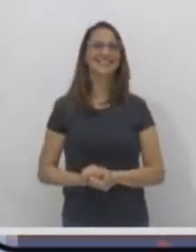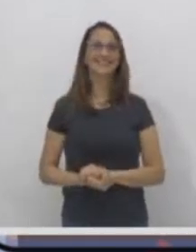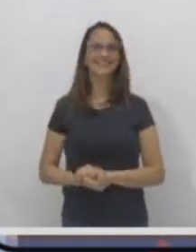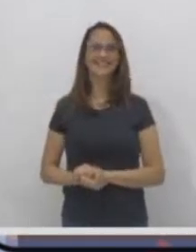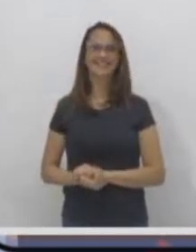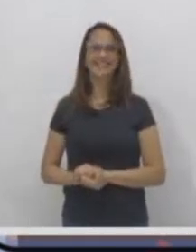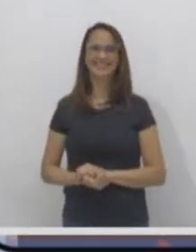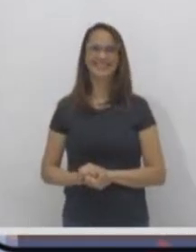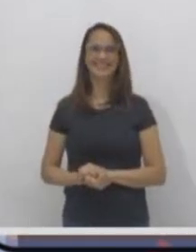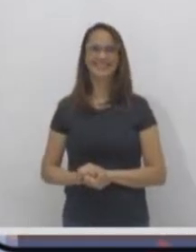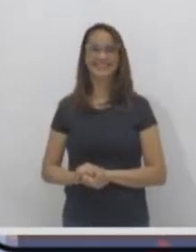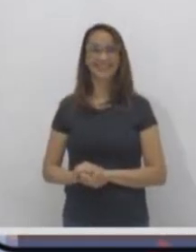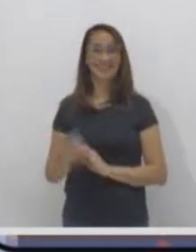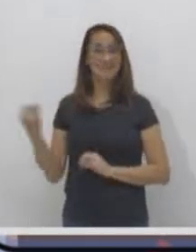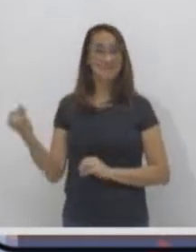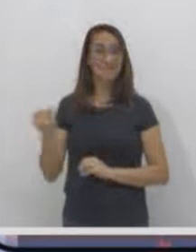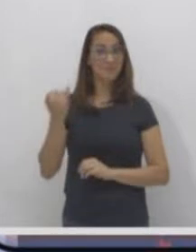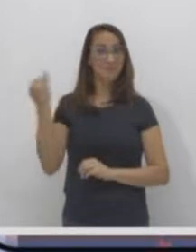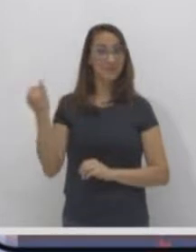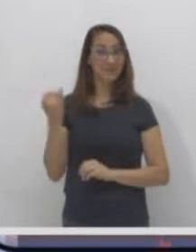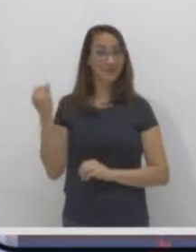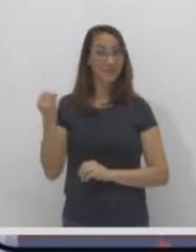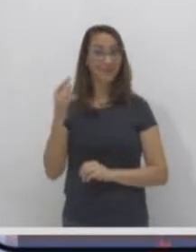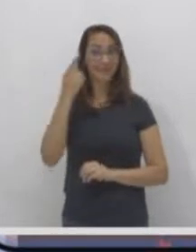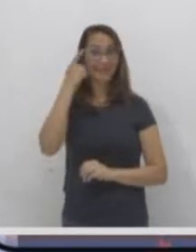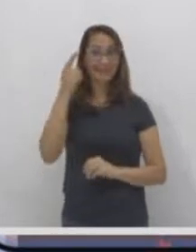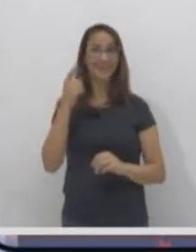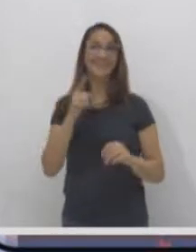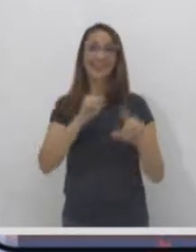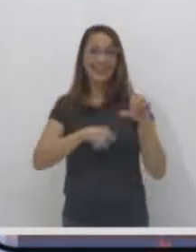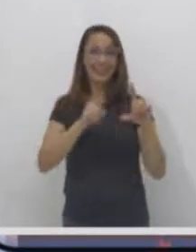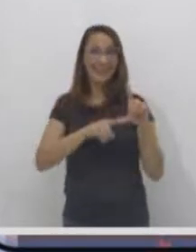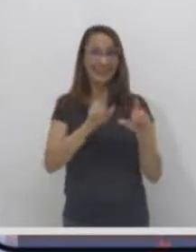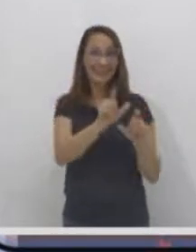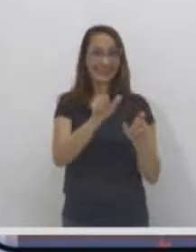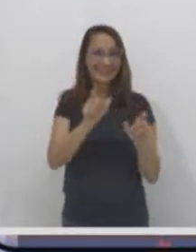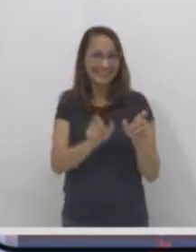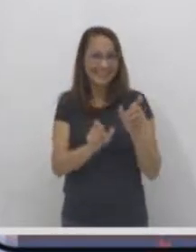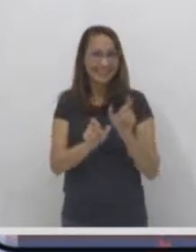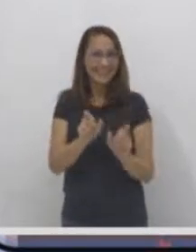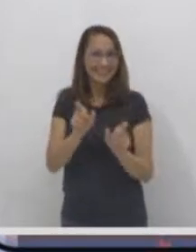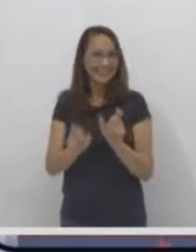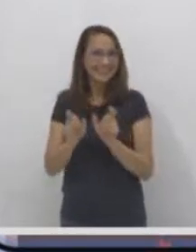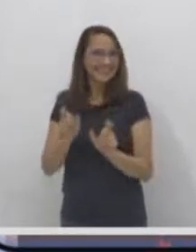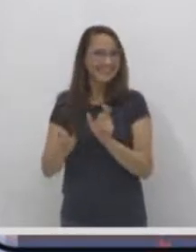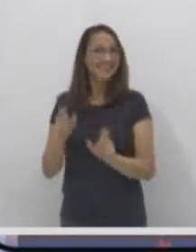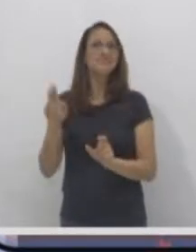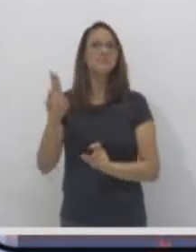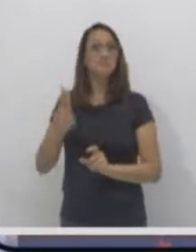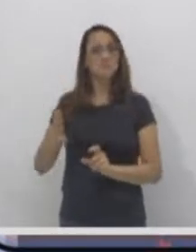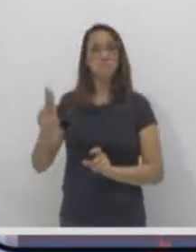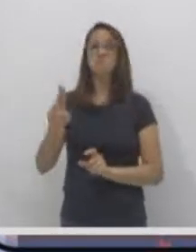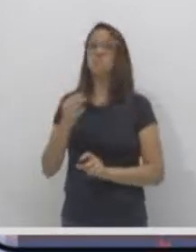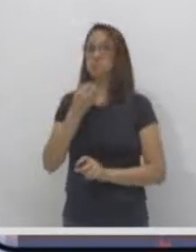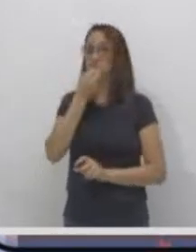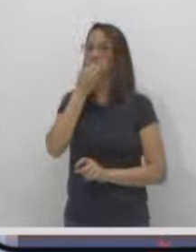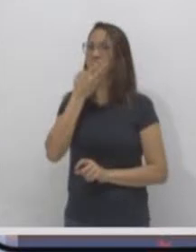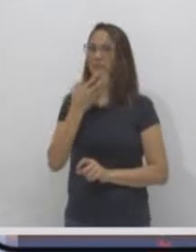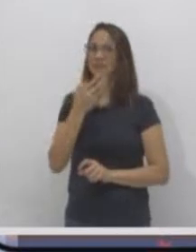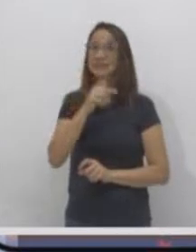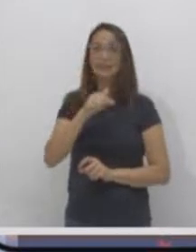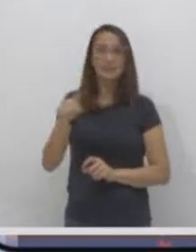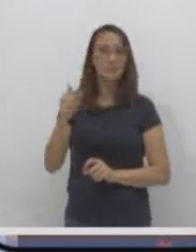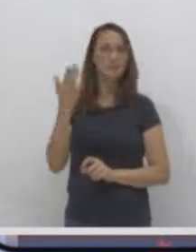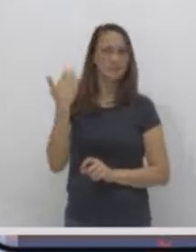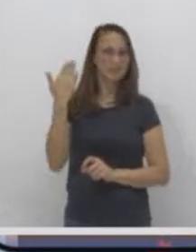importante, viu que ele usou o alfabeto móvel. Lembra que eu falei na atividade passada? A partir da semana passada,